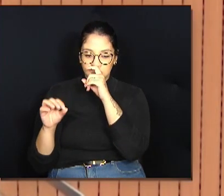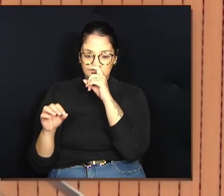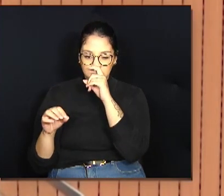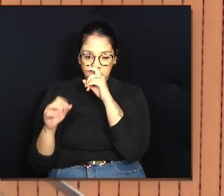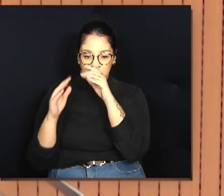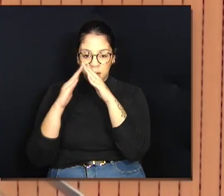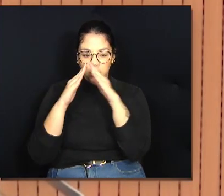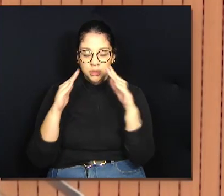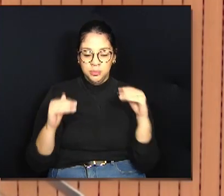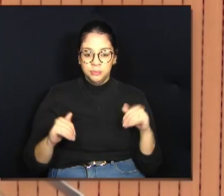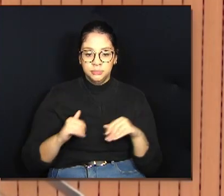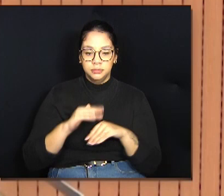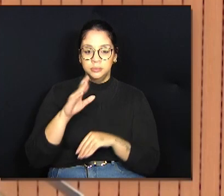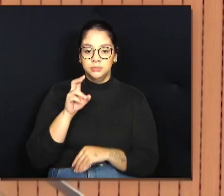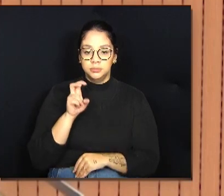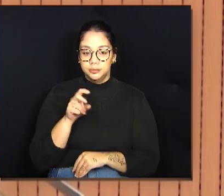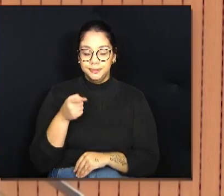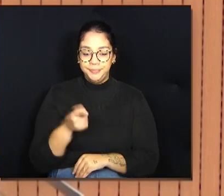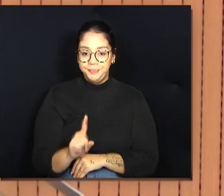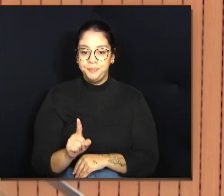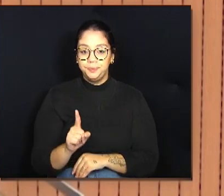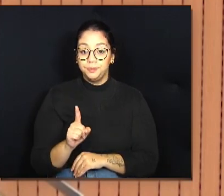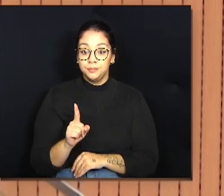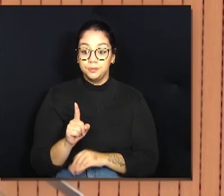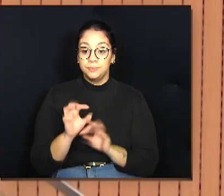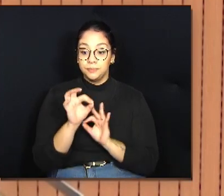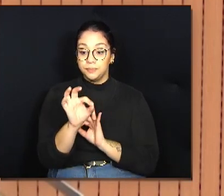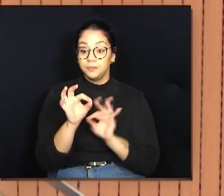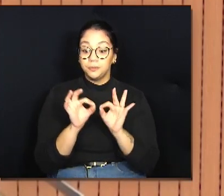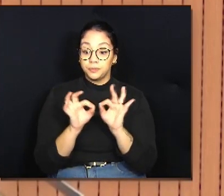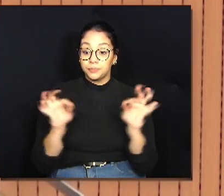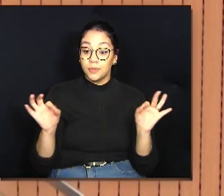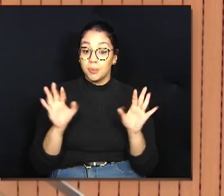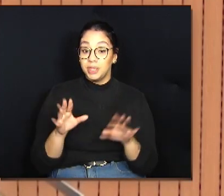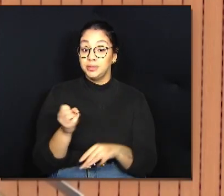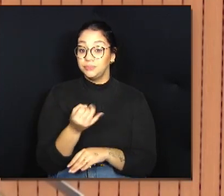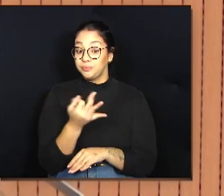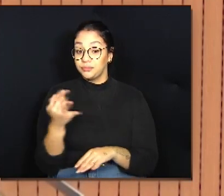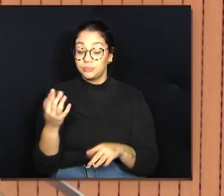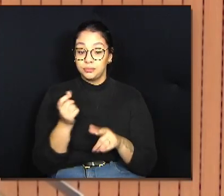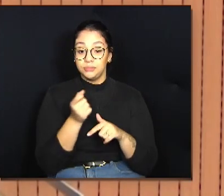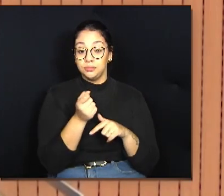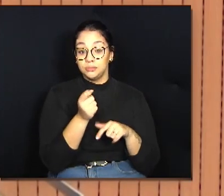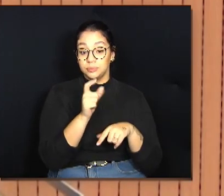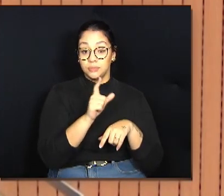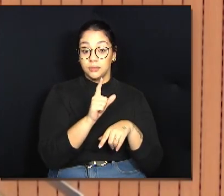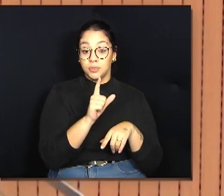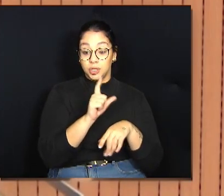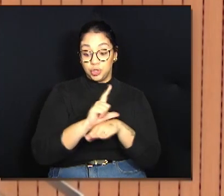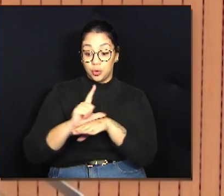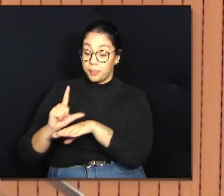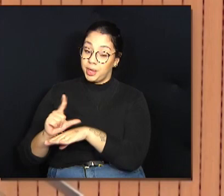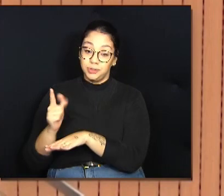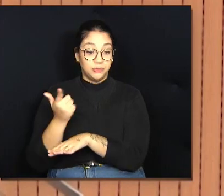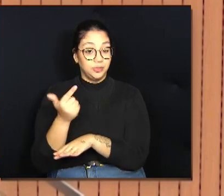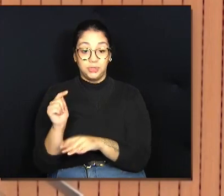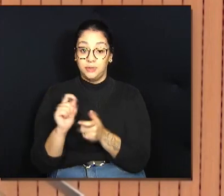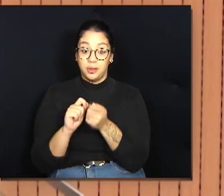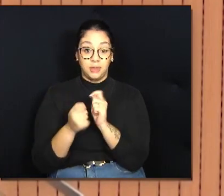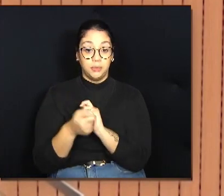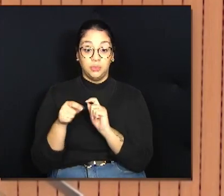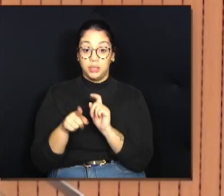acima de 5 mil metros quadrados. Mas nós temos aí um monte de comércio que não se enquadrou nessa lei. E hoje